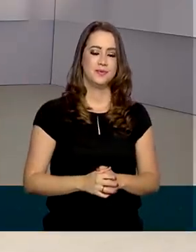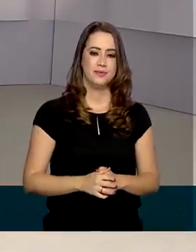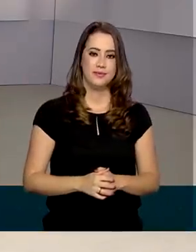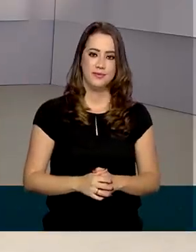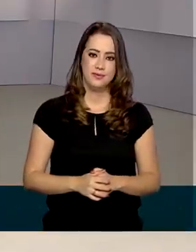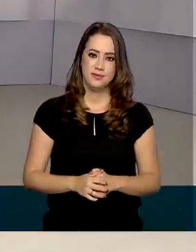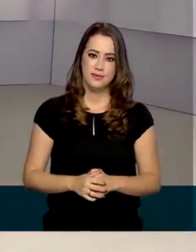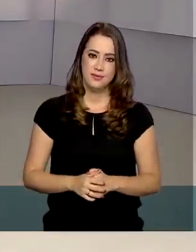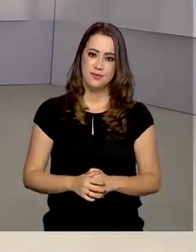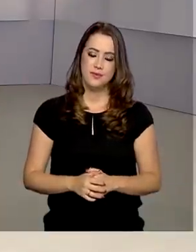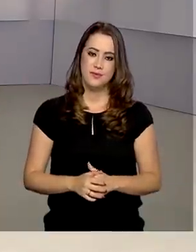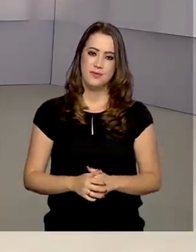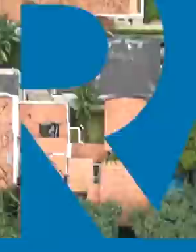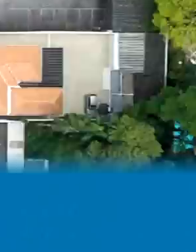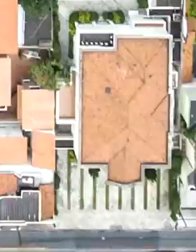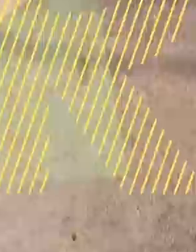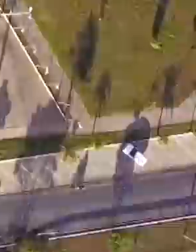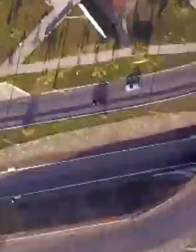próxima edição. Até lá!